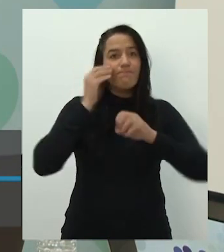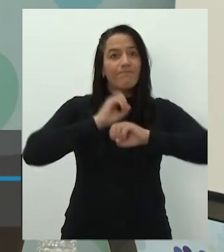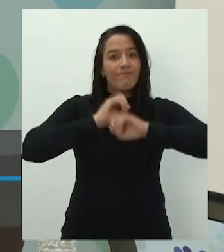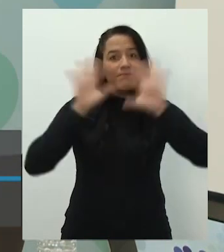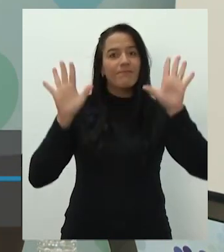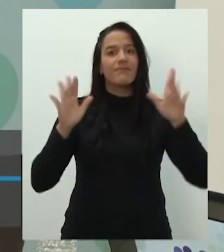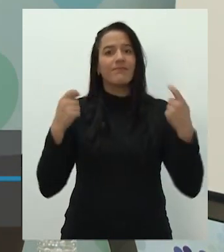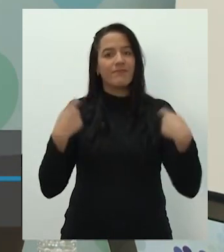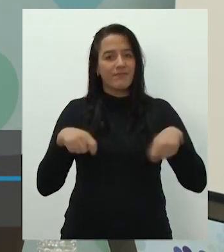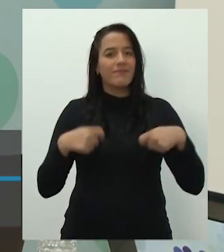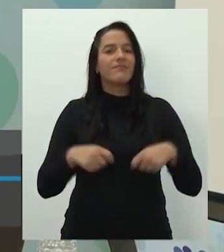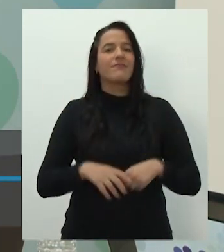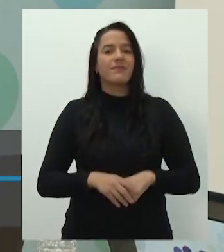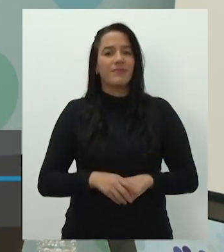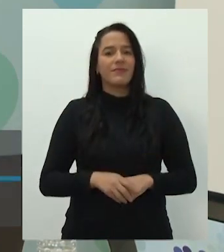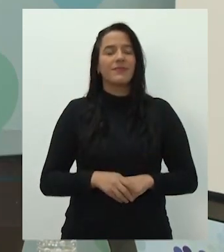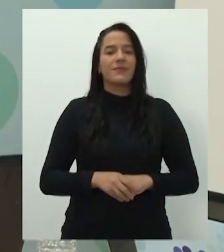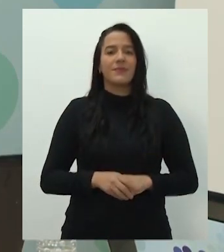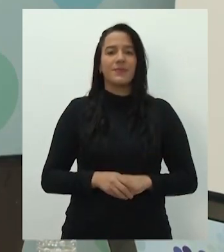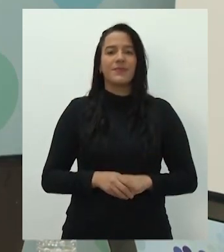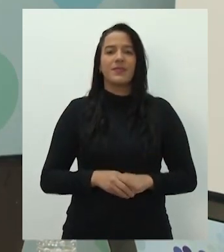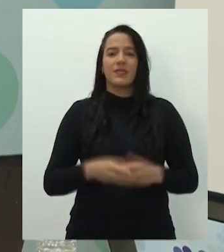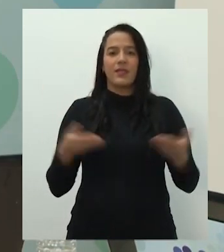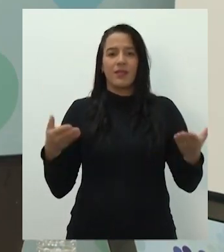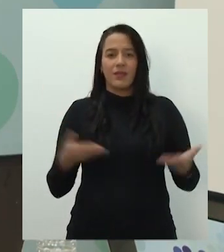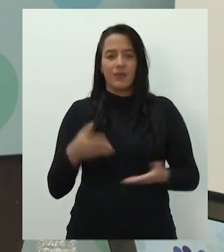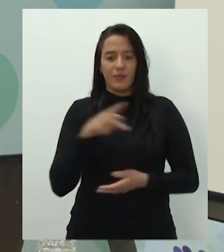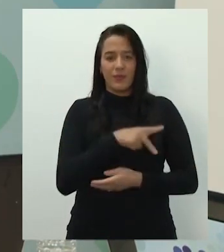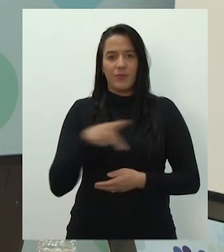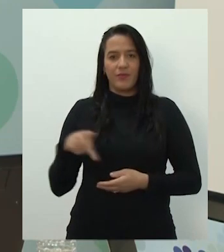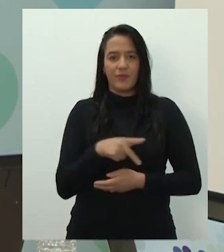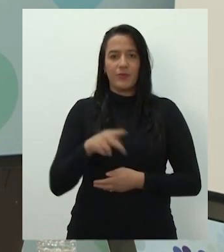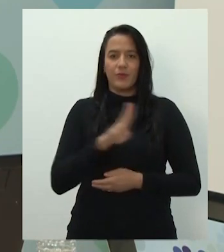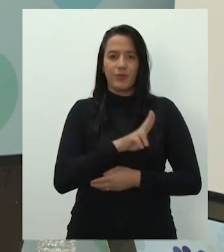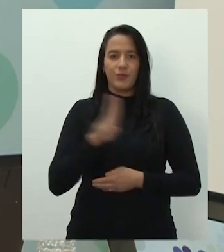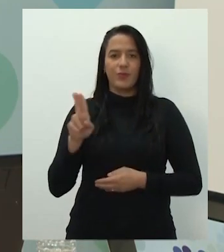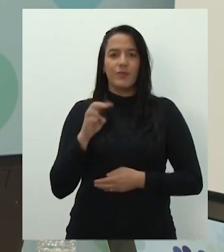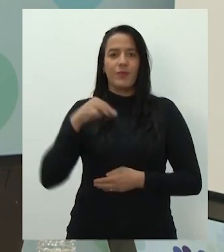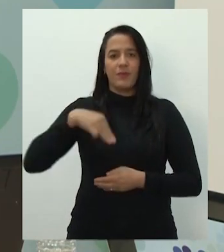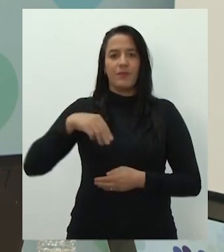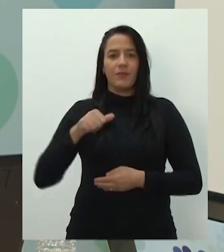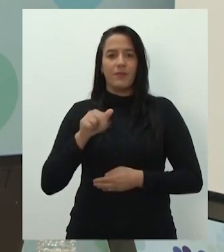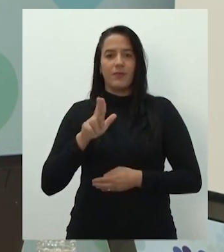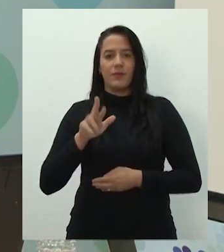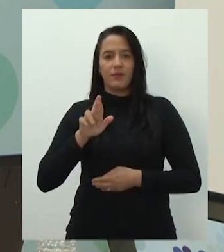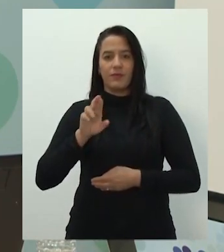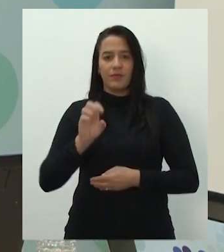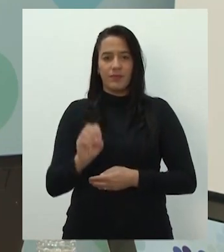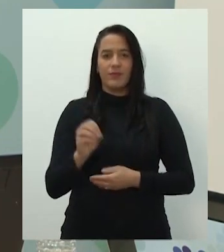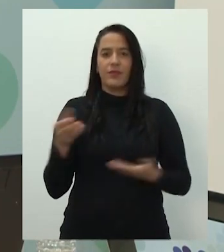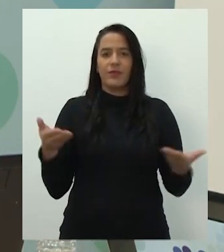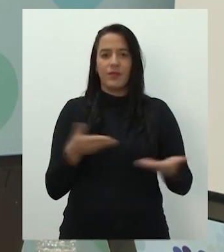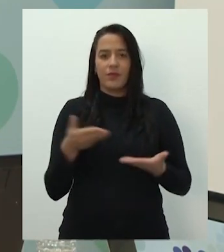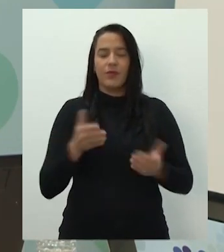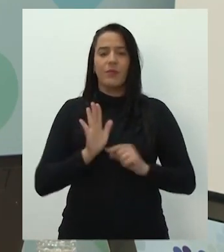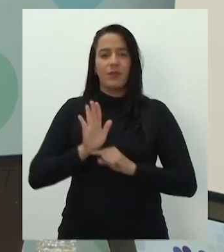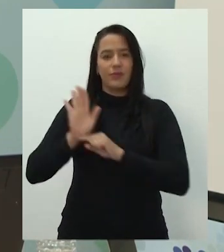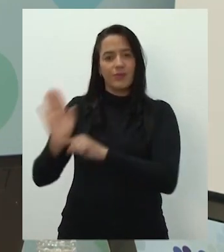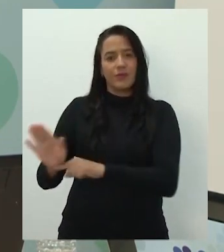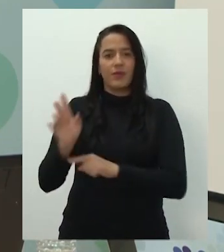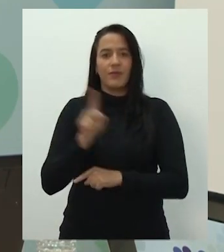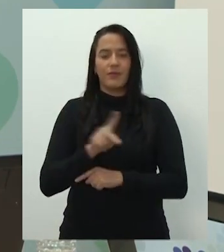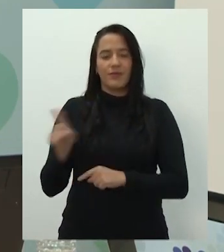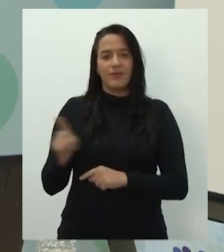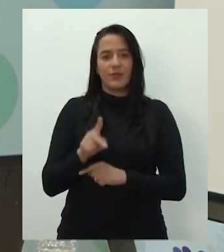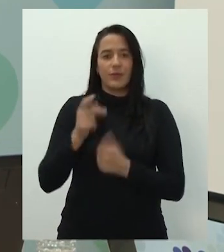entender isto, eu sou o professor Mauro e estou aqui para moderar, participar com vocês aqui no chat, ver